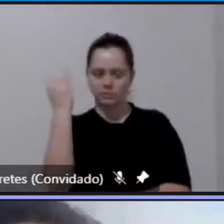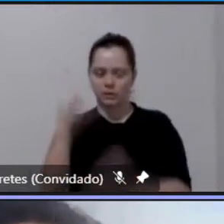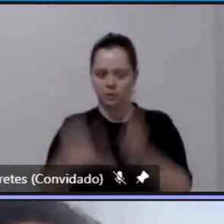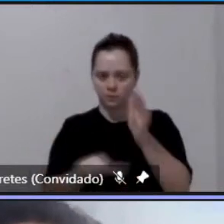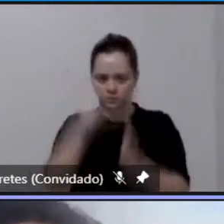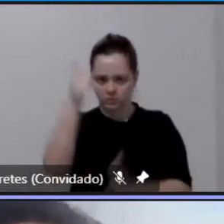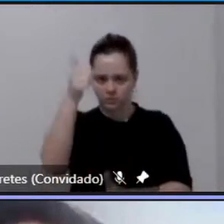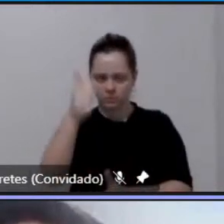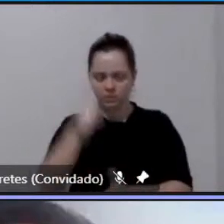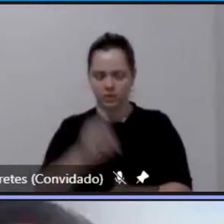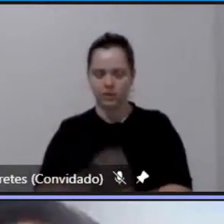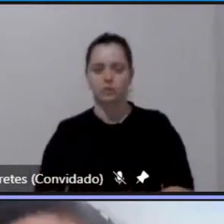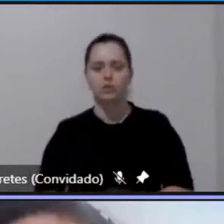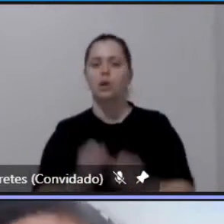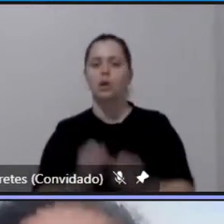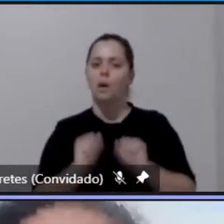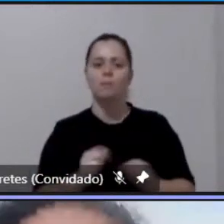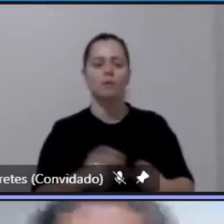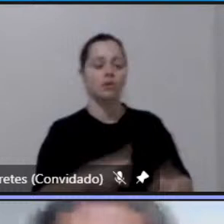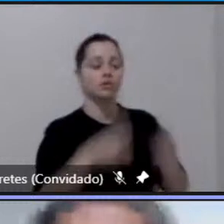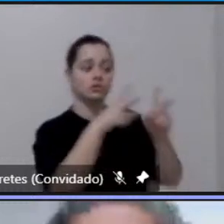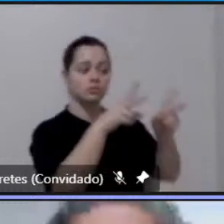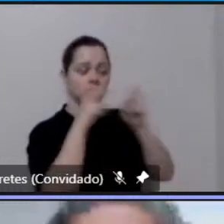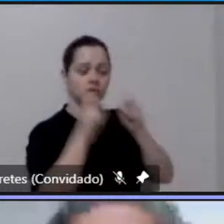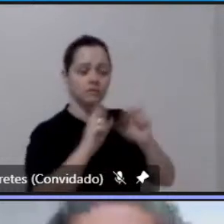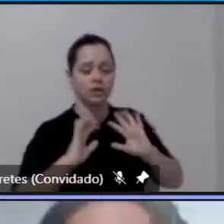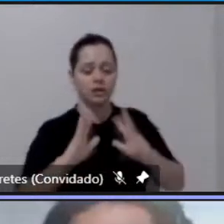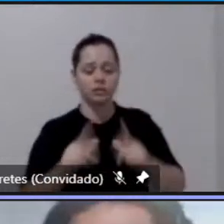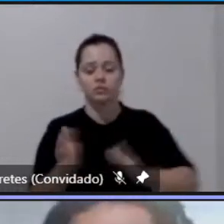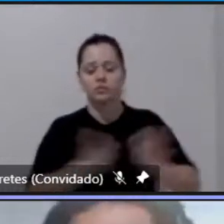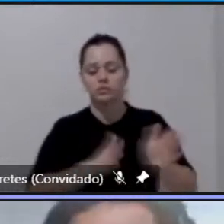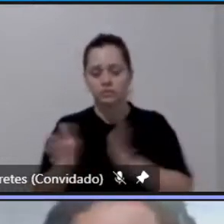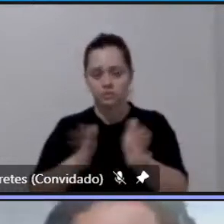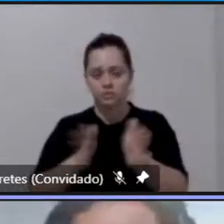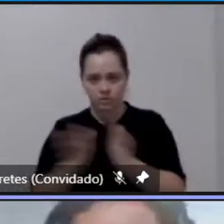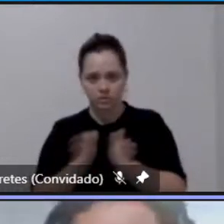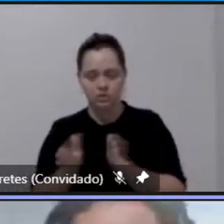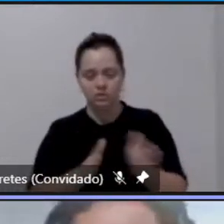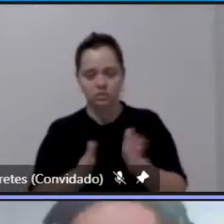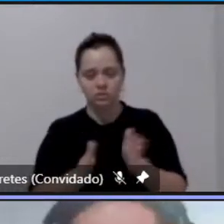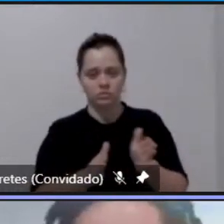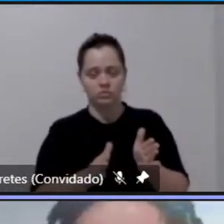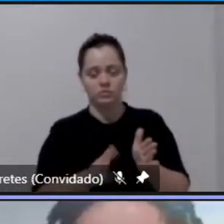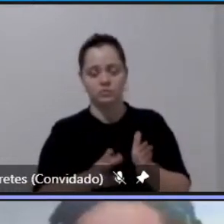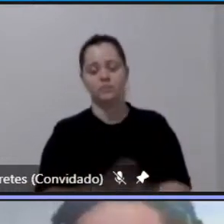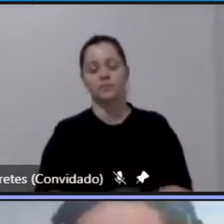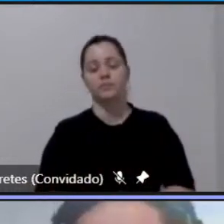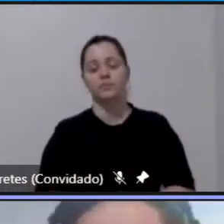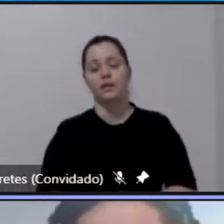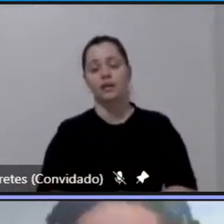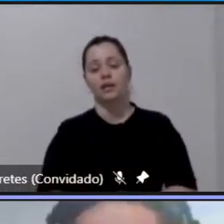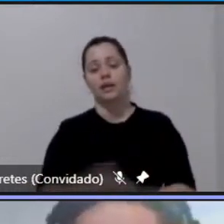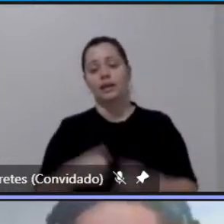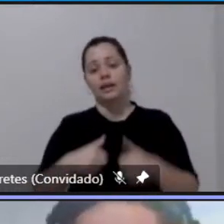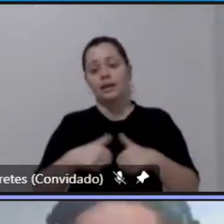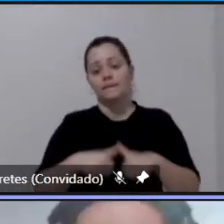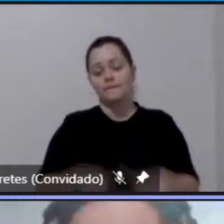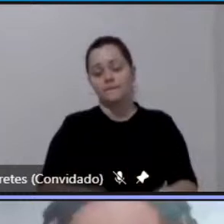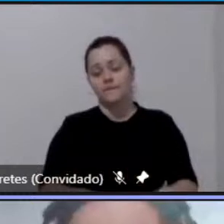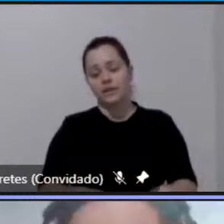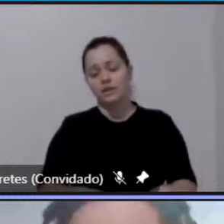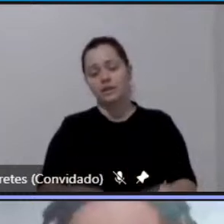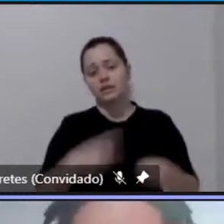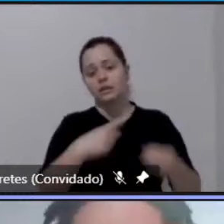observando o mapa que esses fluxos eles se dão na região dentro dentro